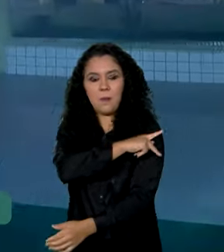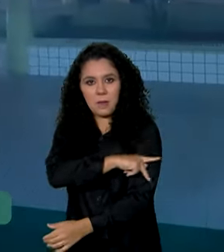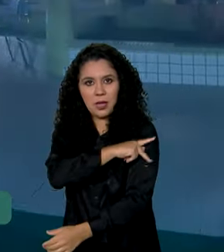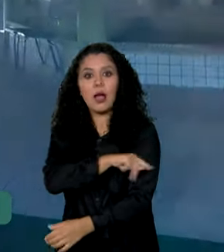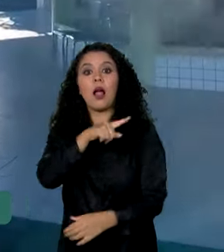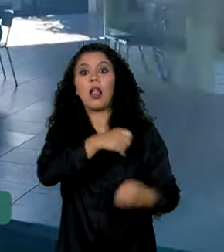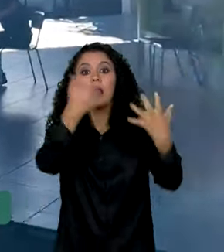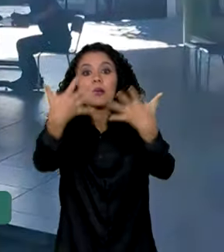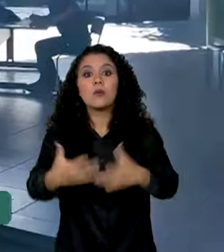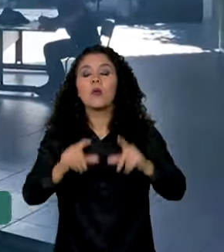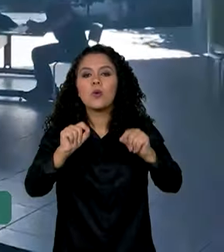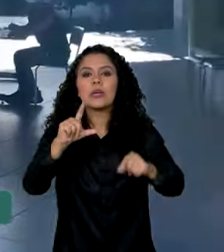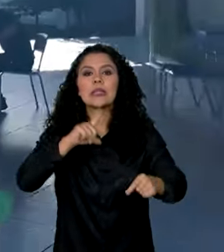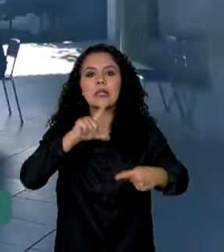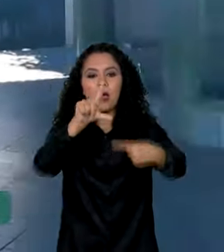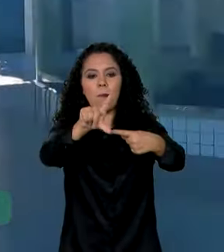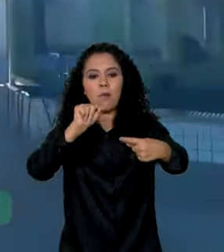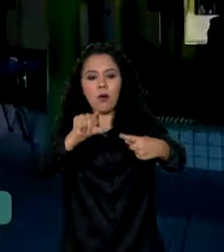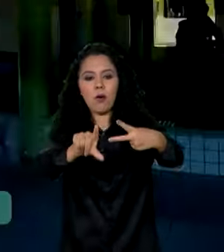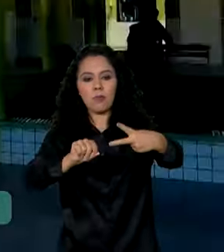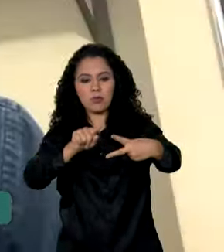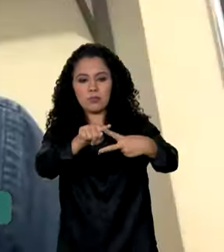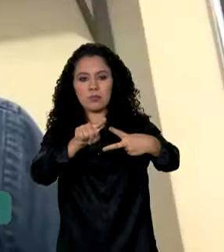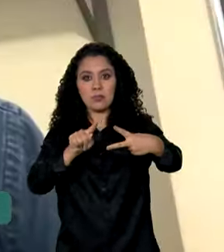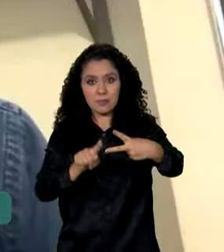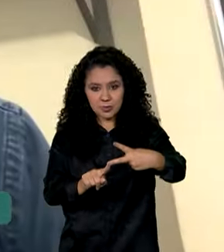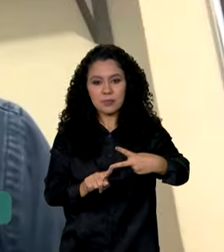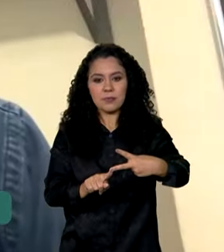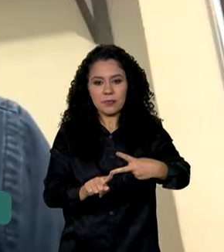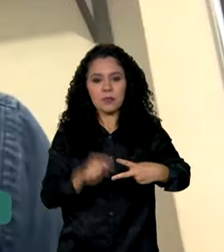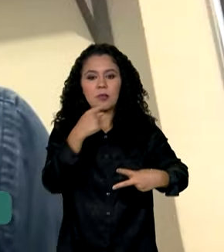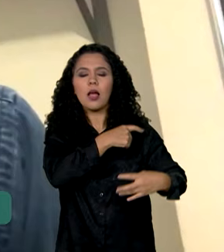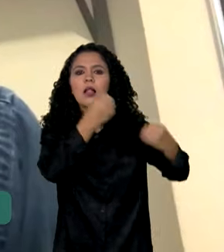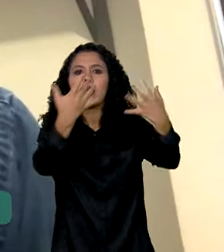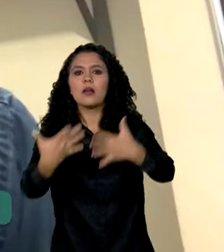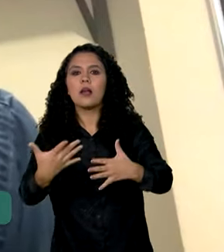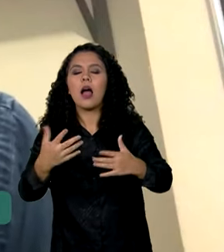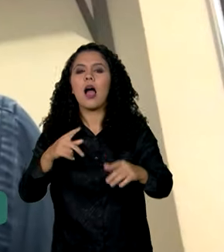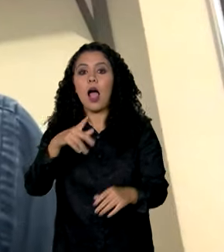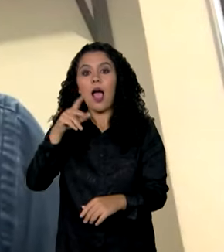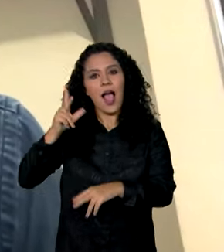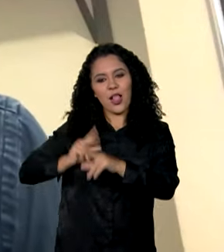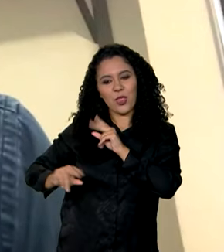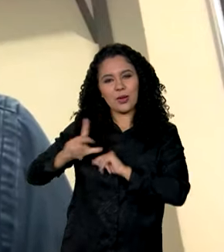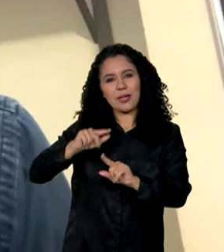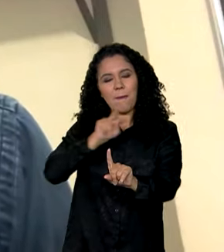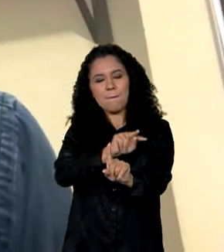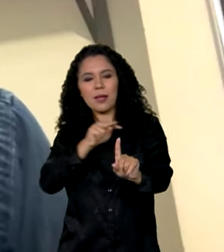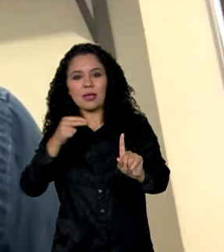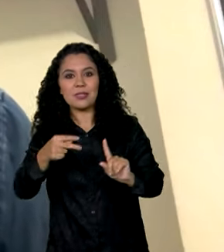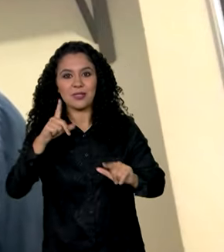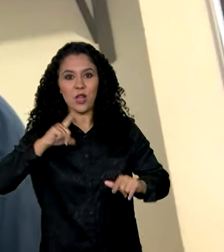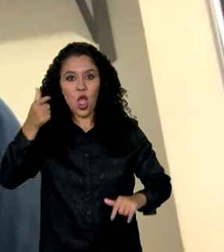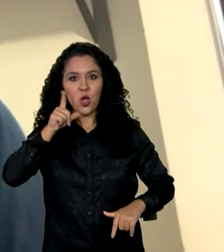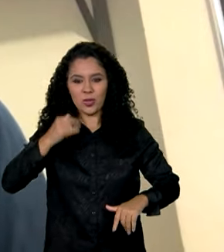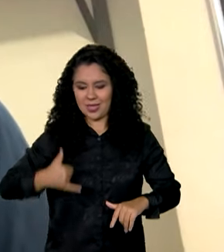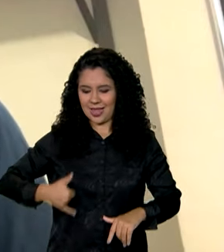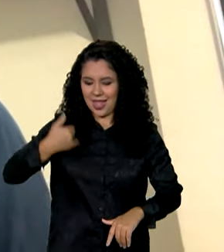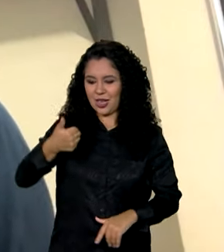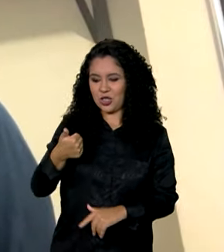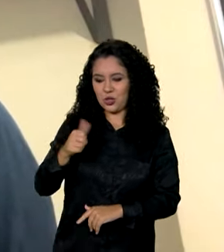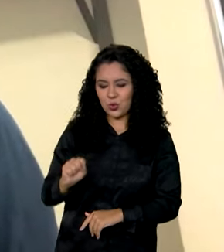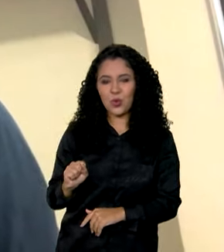existiam duas alternativas possíveis. A perspectiva dos adolescentes, ao completo da maioridade, é